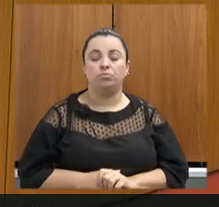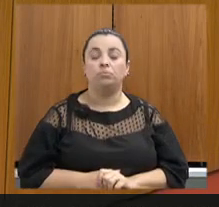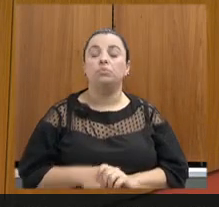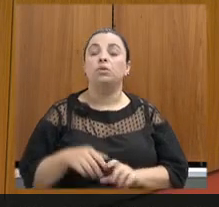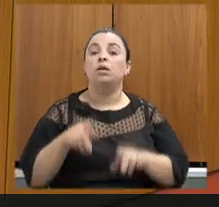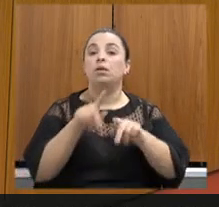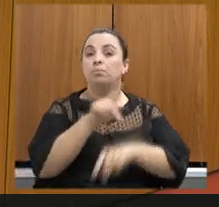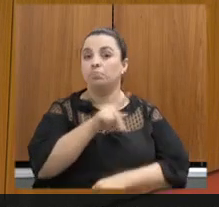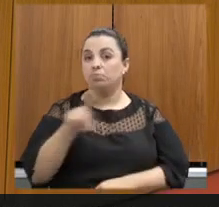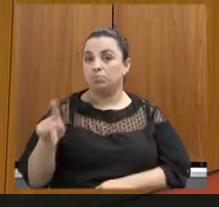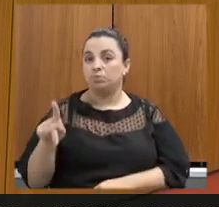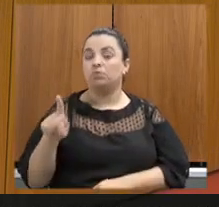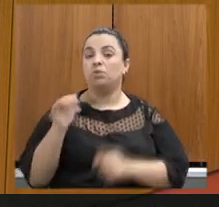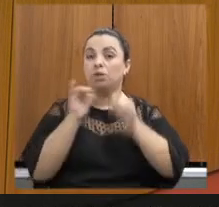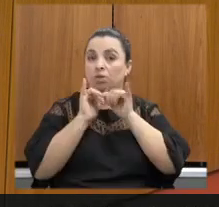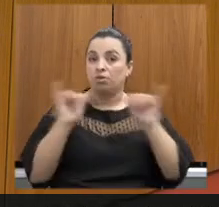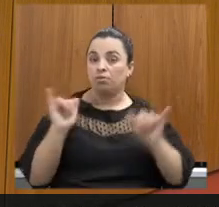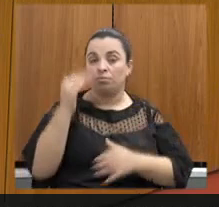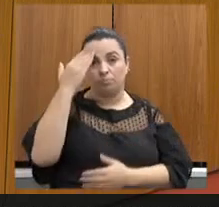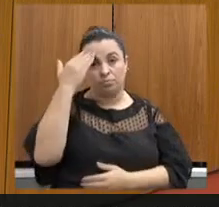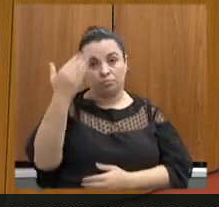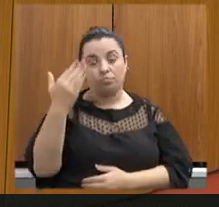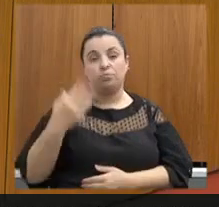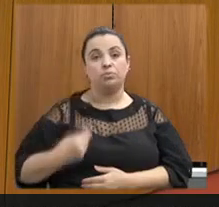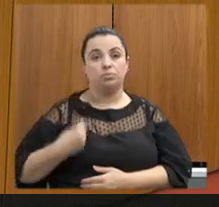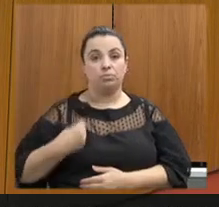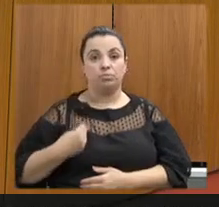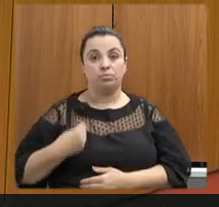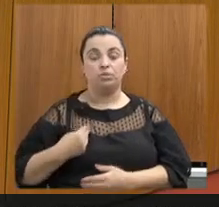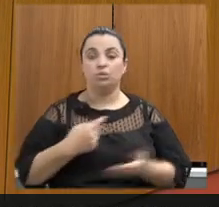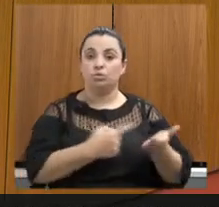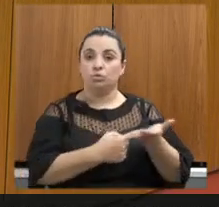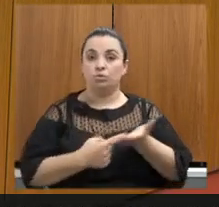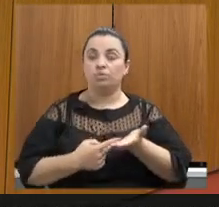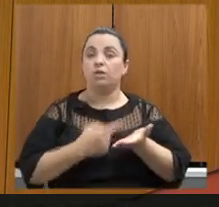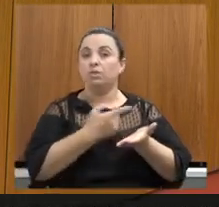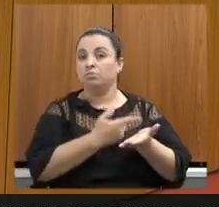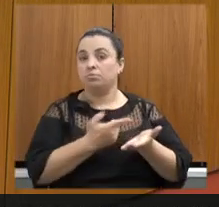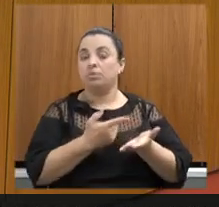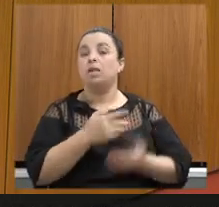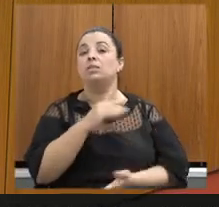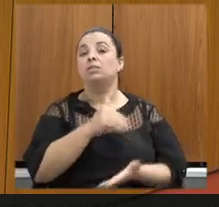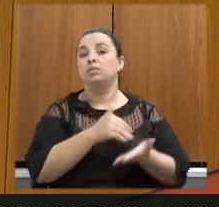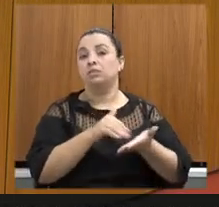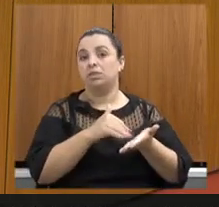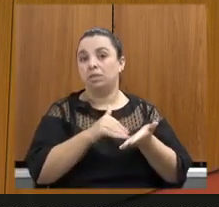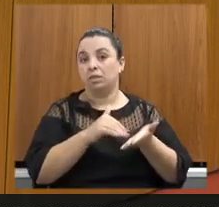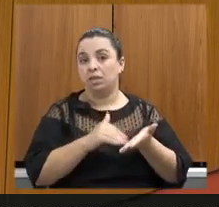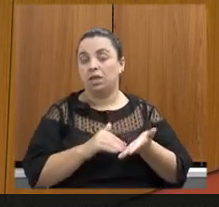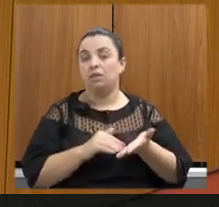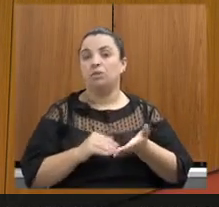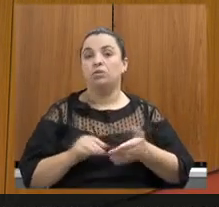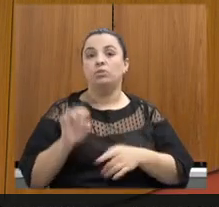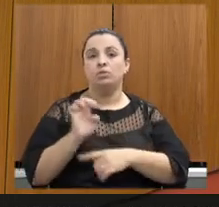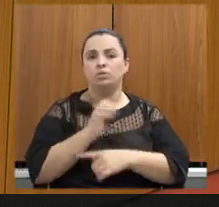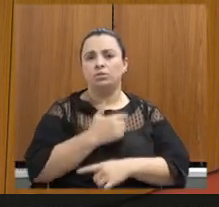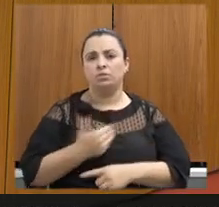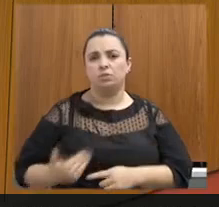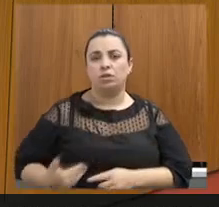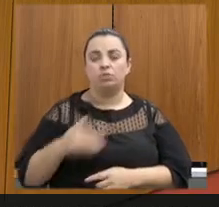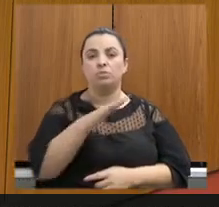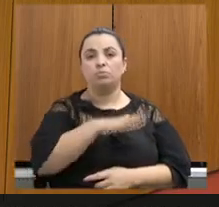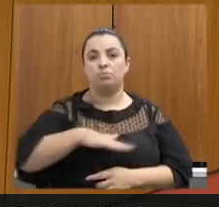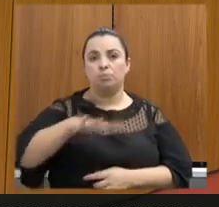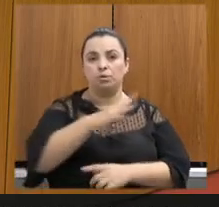registra e agradece a presença dos seguintes convidados. Da Secretária de Estado de Meio Ambiente e